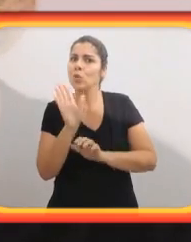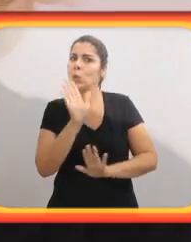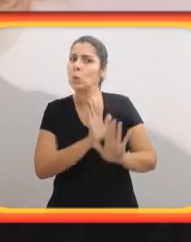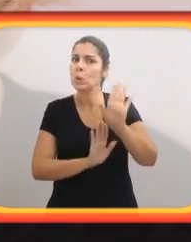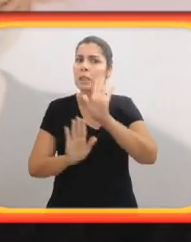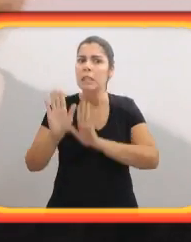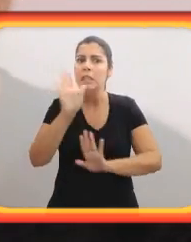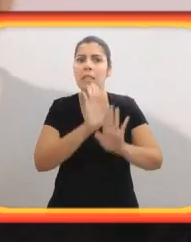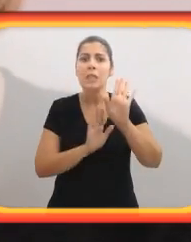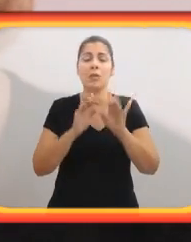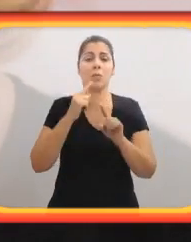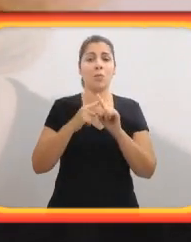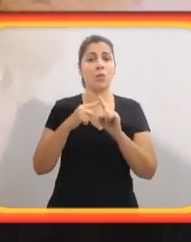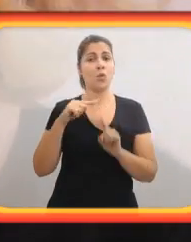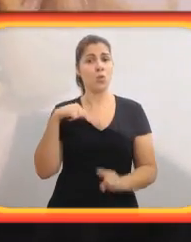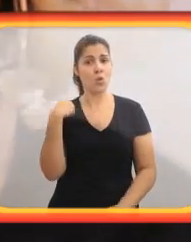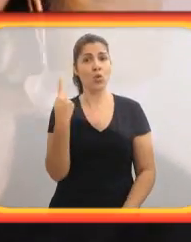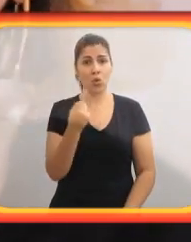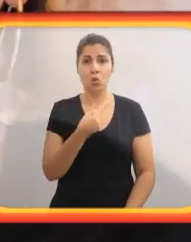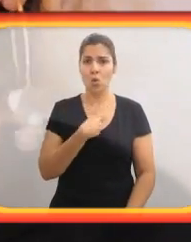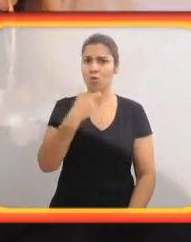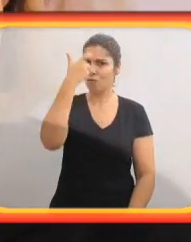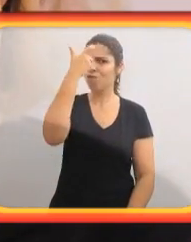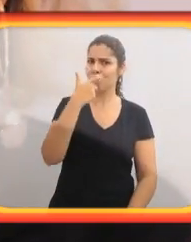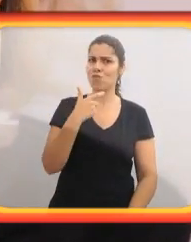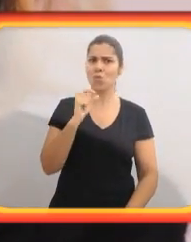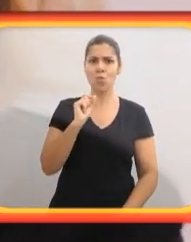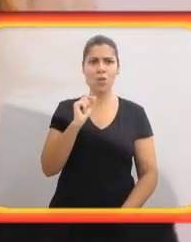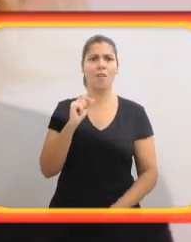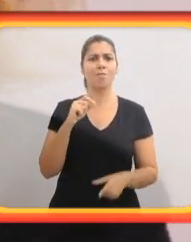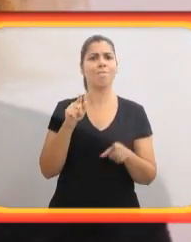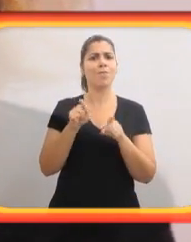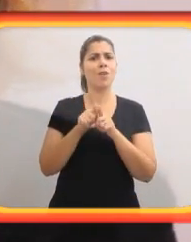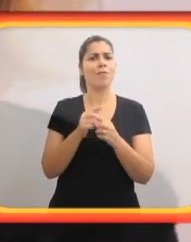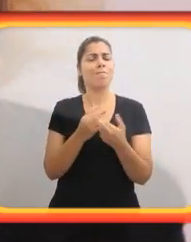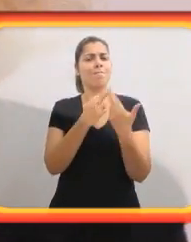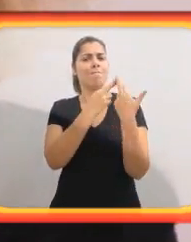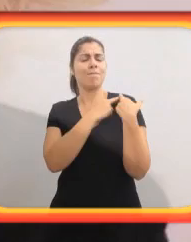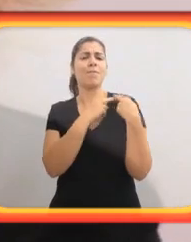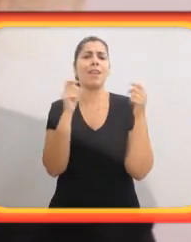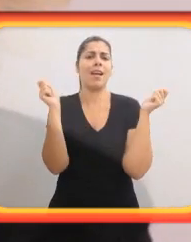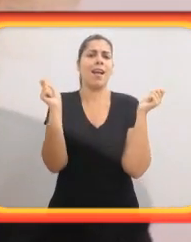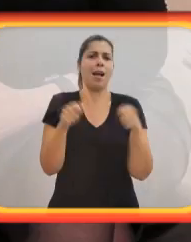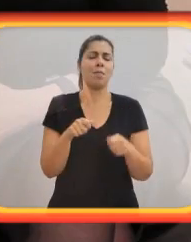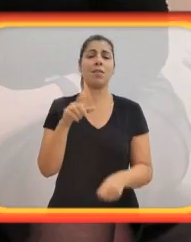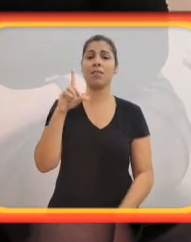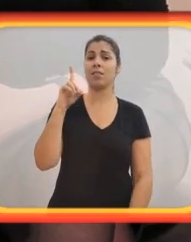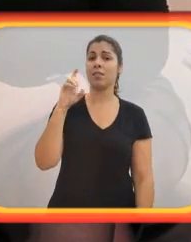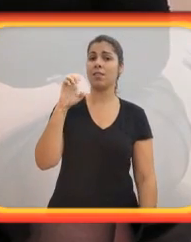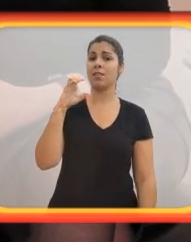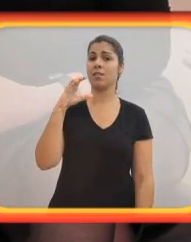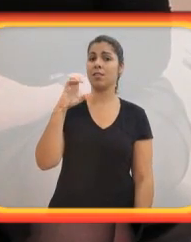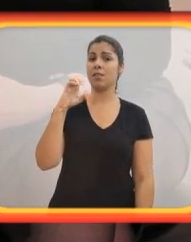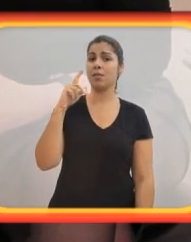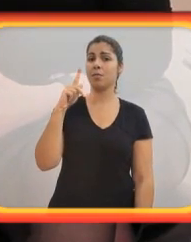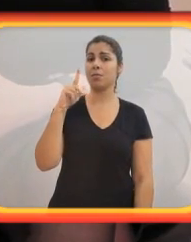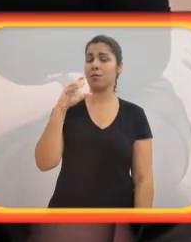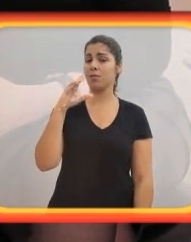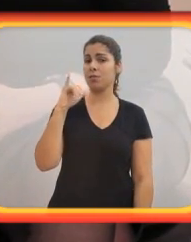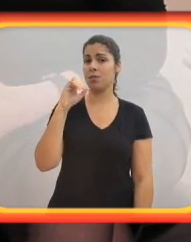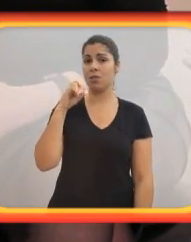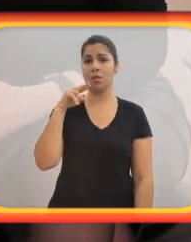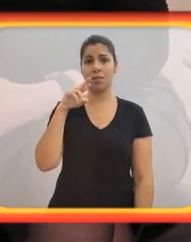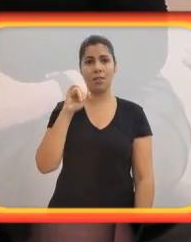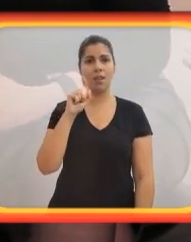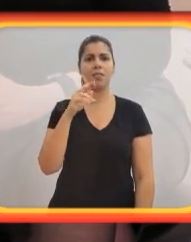Mas é também uma responsabilidade, porque me traz a preocupação de tentar